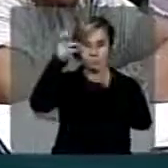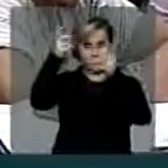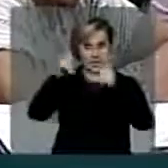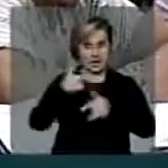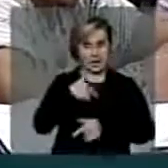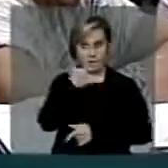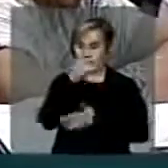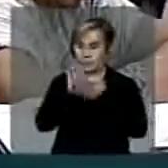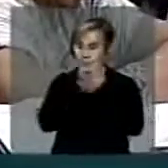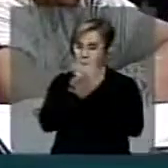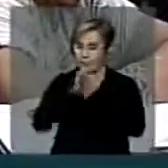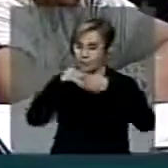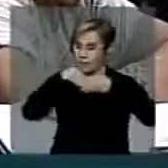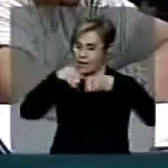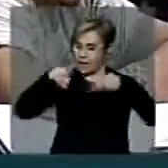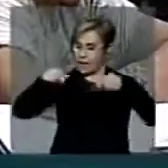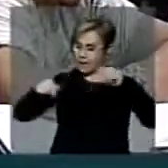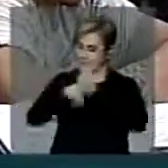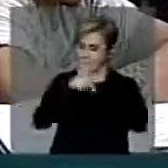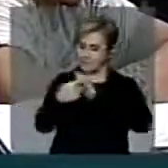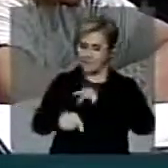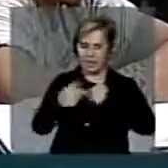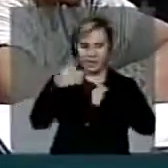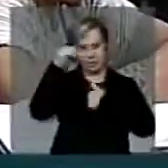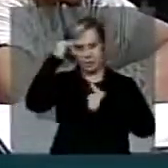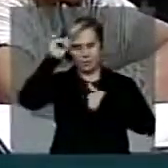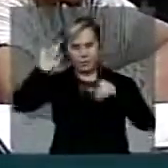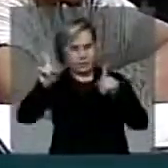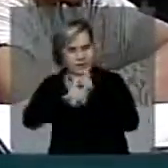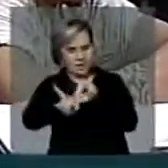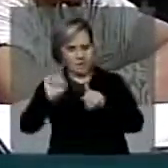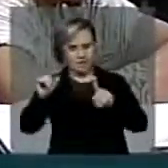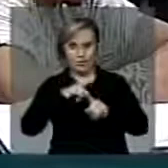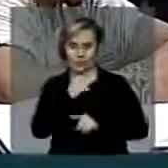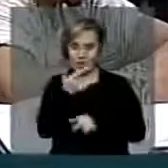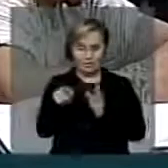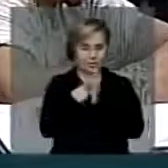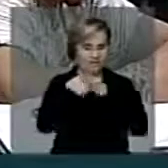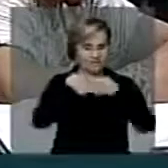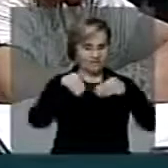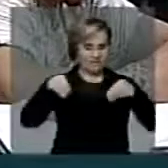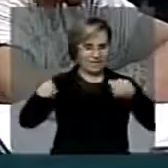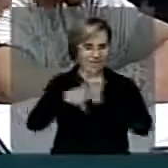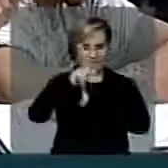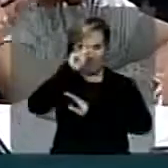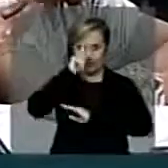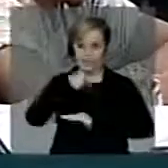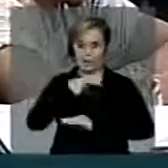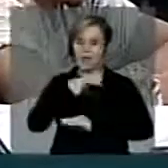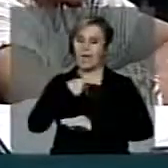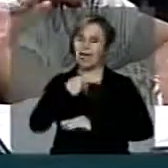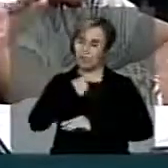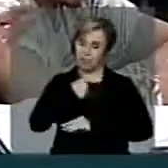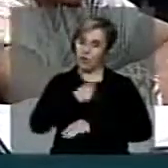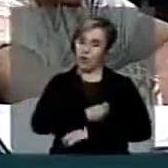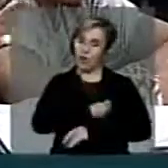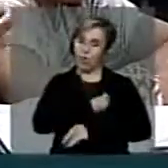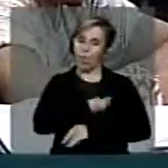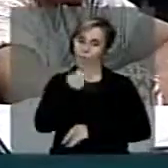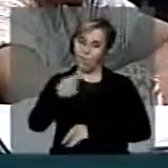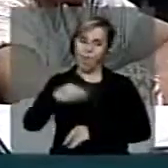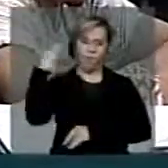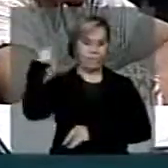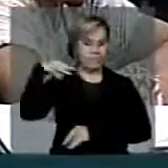Eu não sou fazendeiro, não tenho terra. Eu sou do Maranhão, mas não diga terra, porque